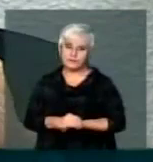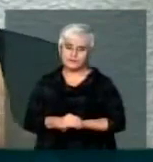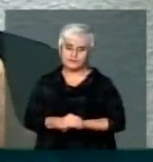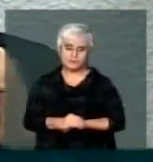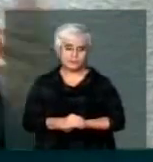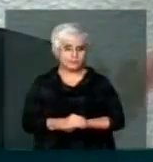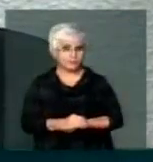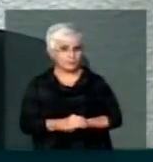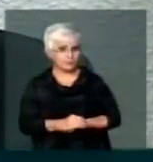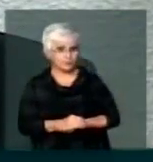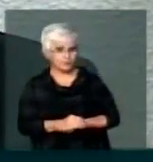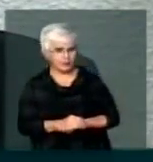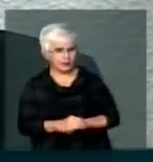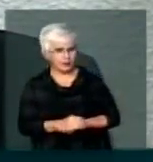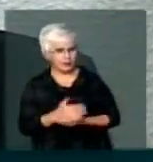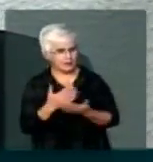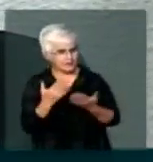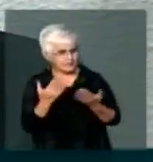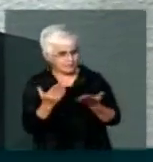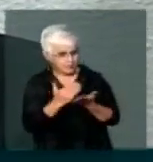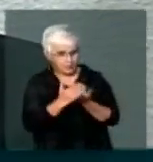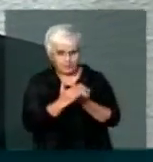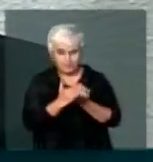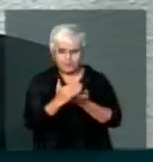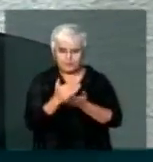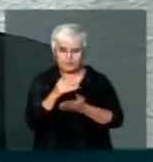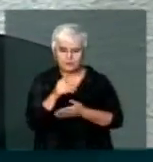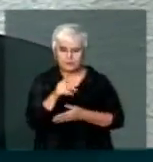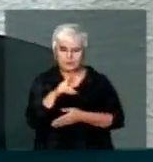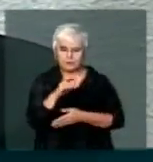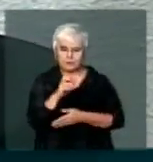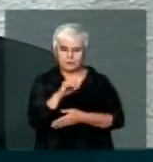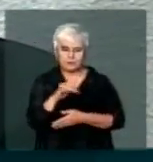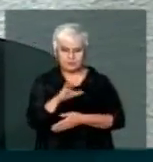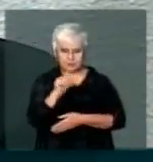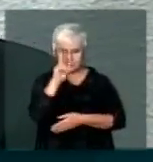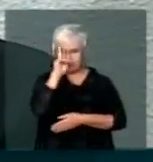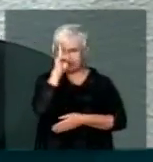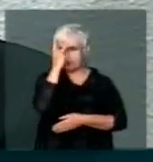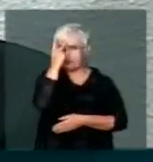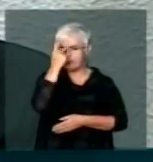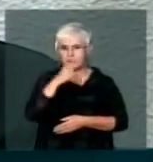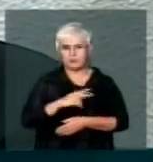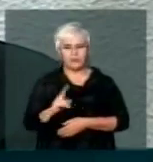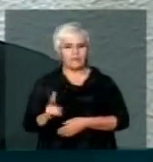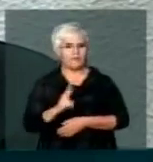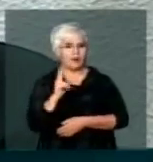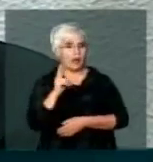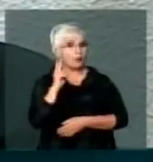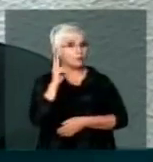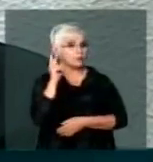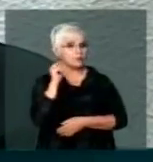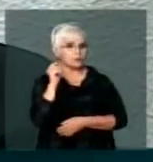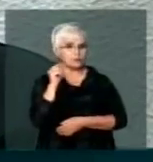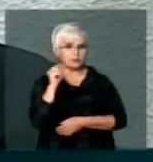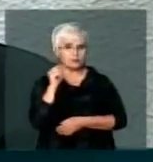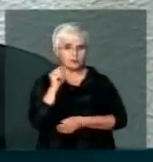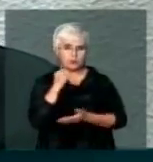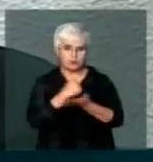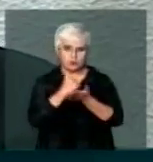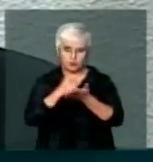a premissa equivocada foi a valorização de cláusulas que não tem